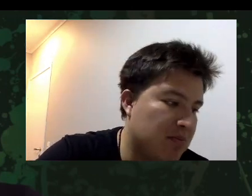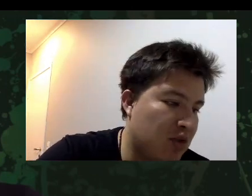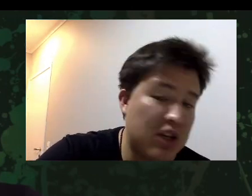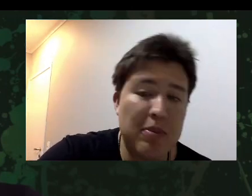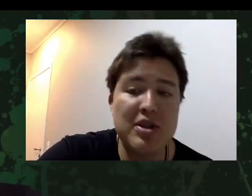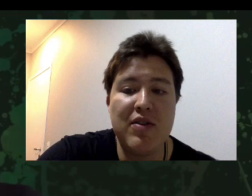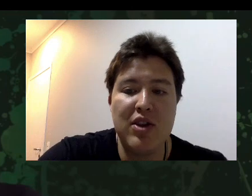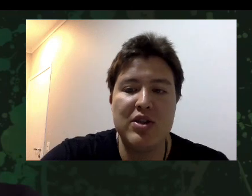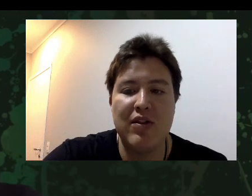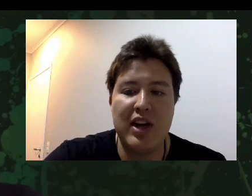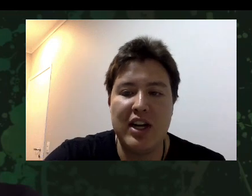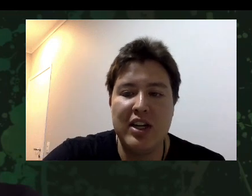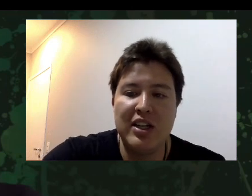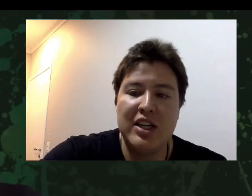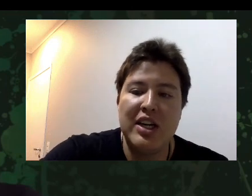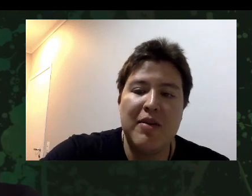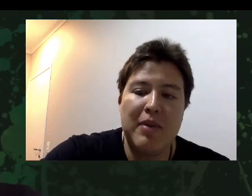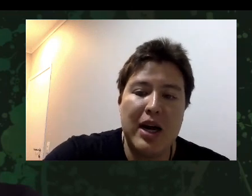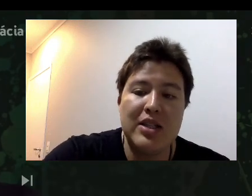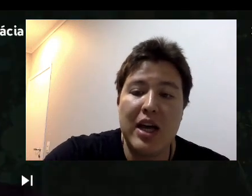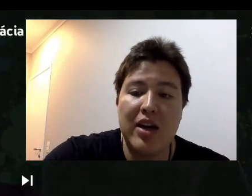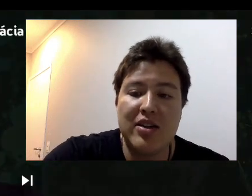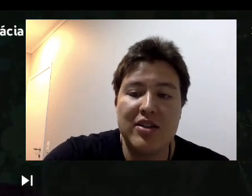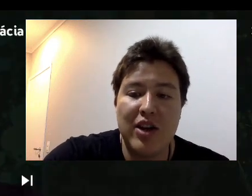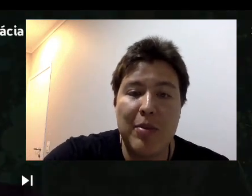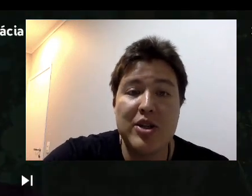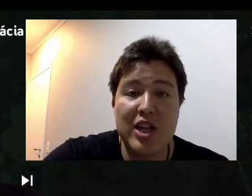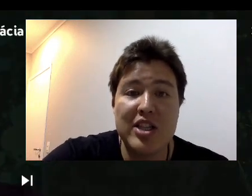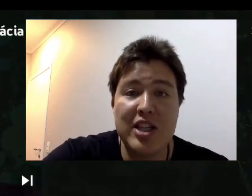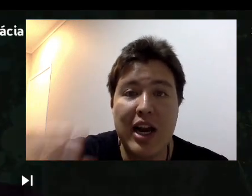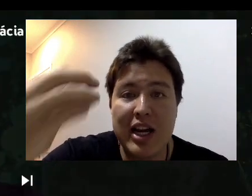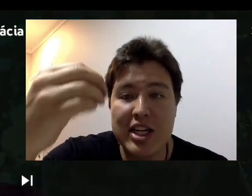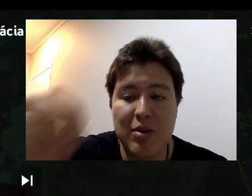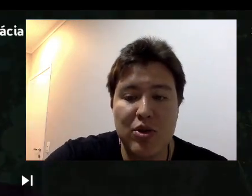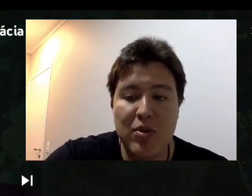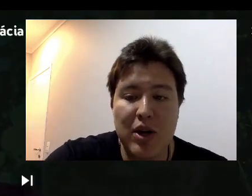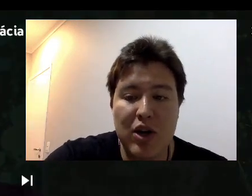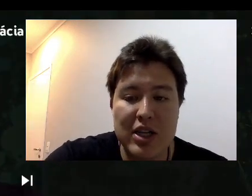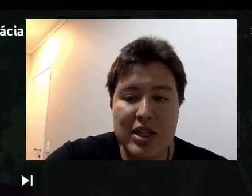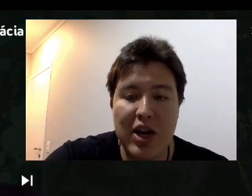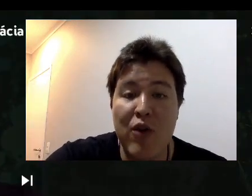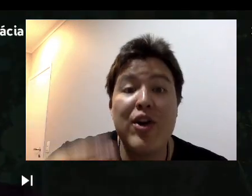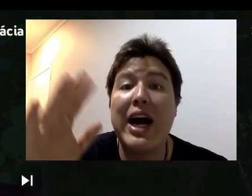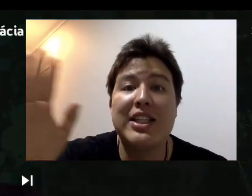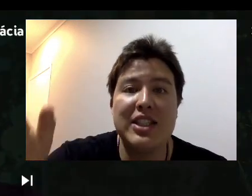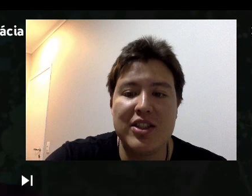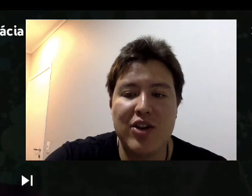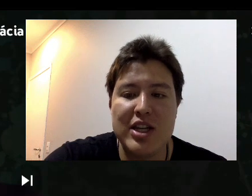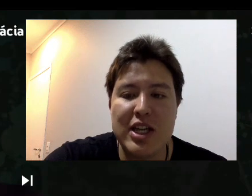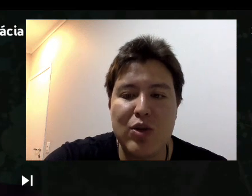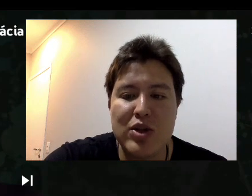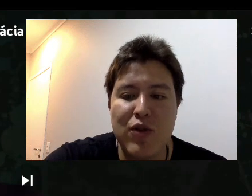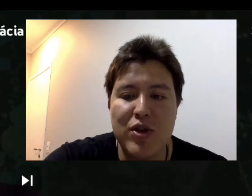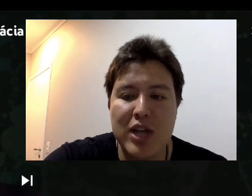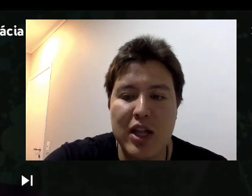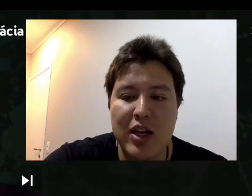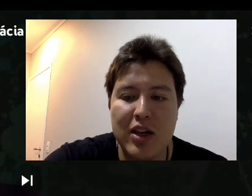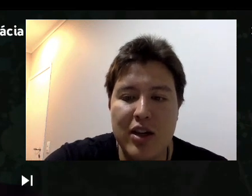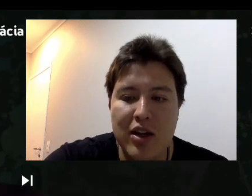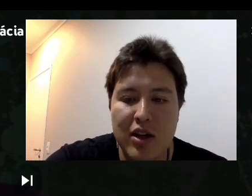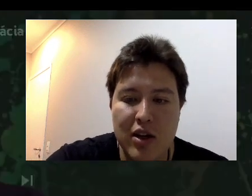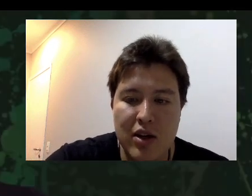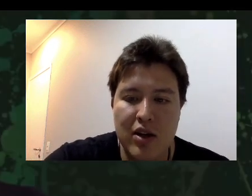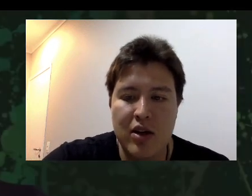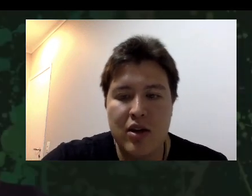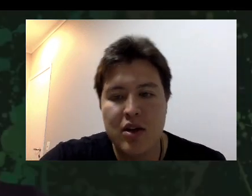tem. Não tinha percebido e sabendo. Mas é. A personagem dela encaixa muito bem com esse overacting, com essa atuação forçada.